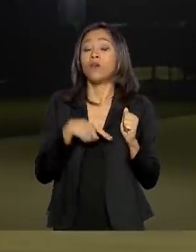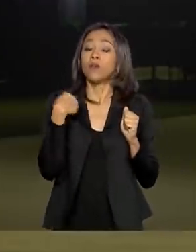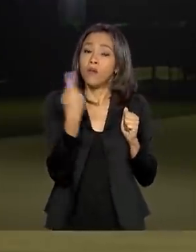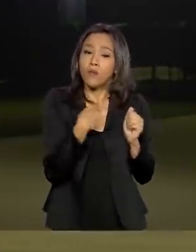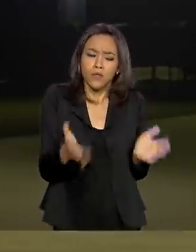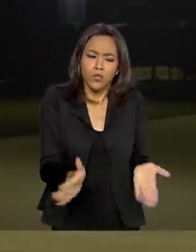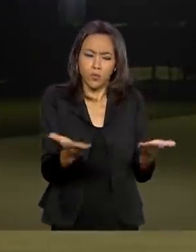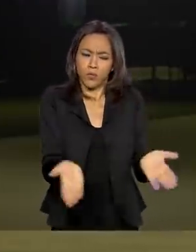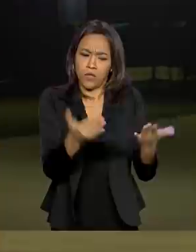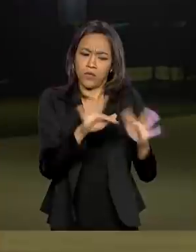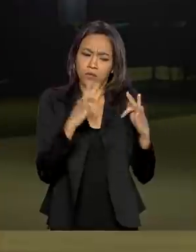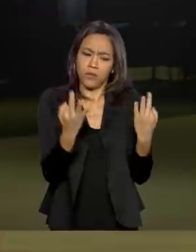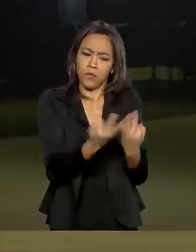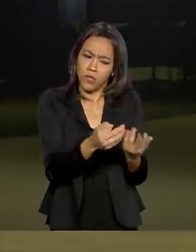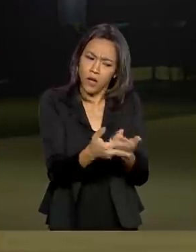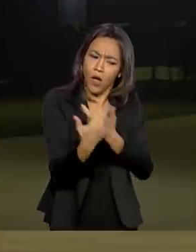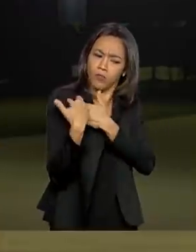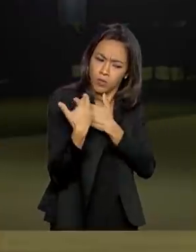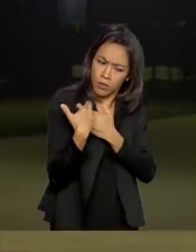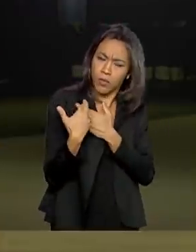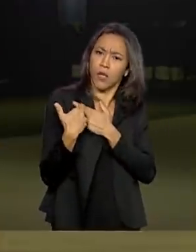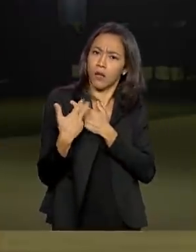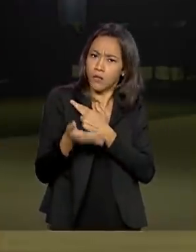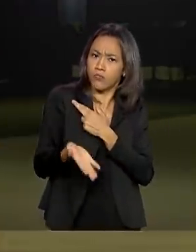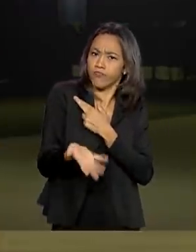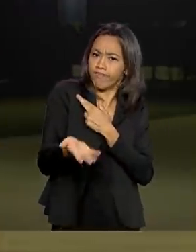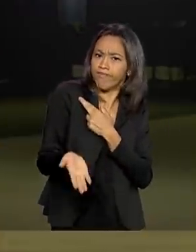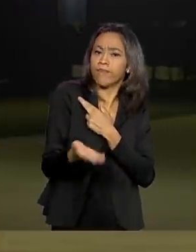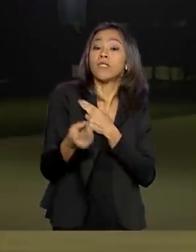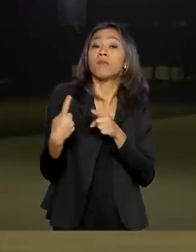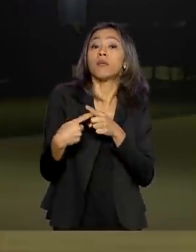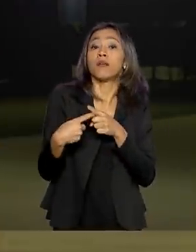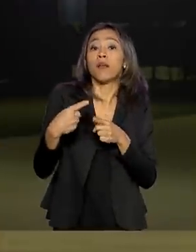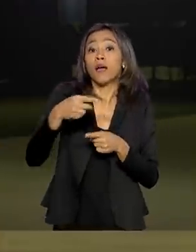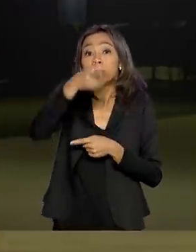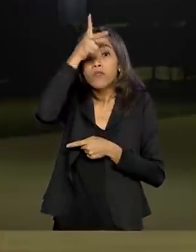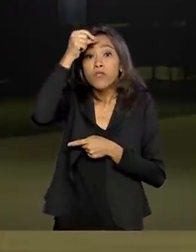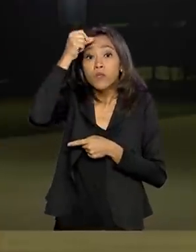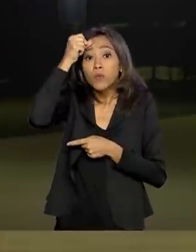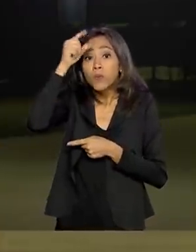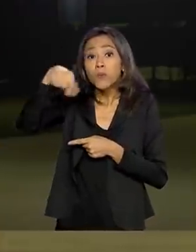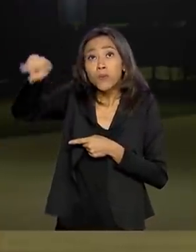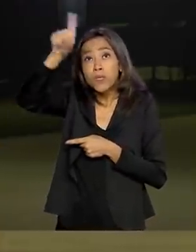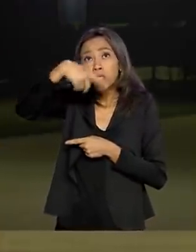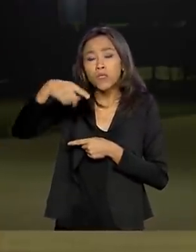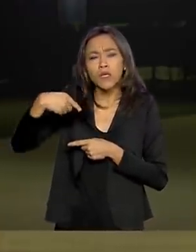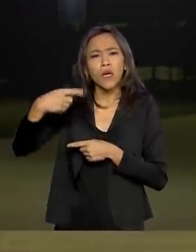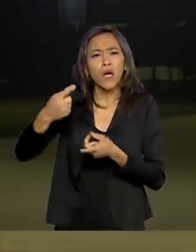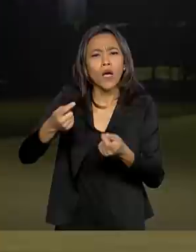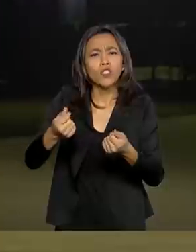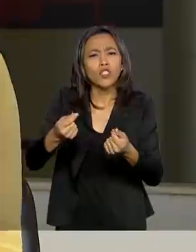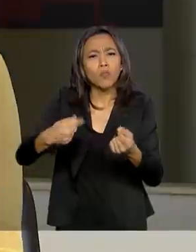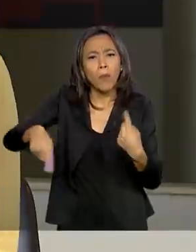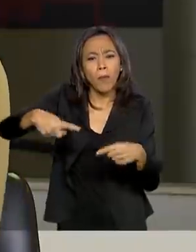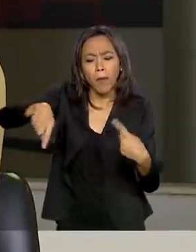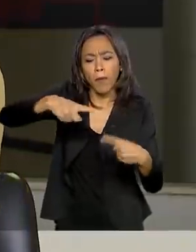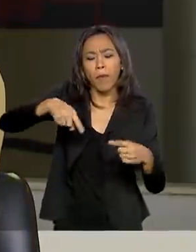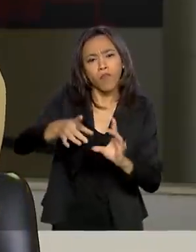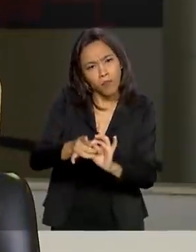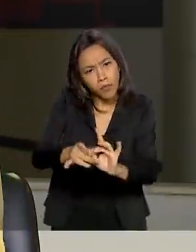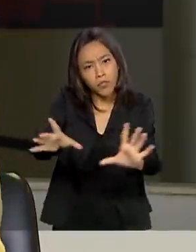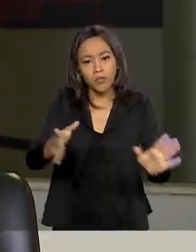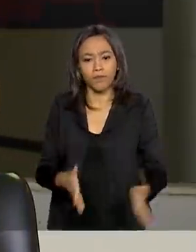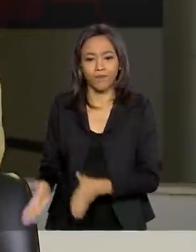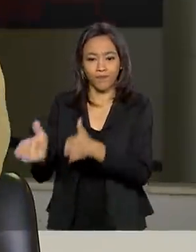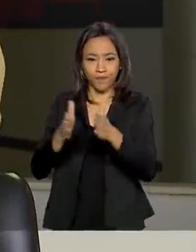com responsabilidade, de maneira gradual, as prefeituras vão soltando as atividades econômicas nas cidades. Bem, ministro,